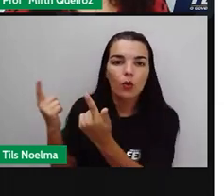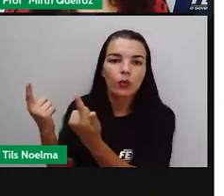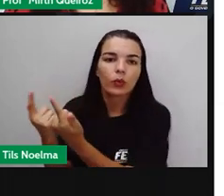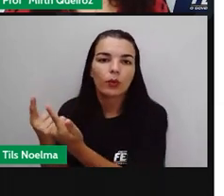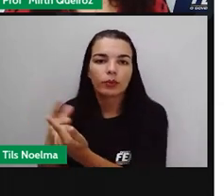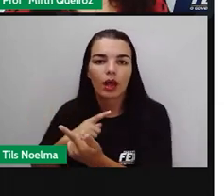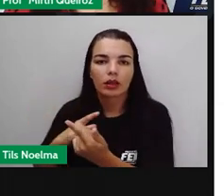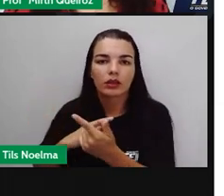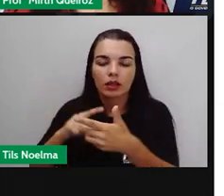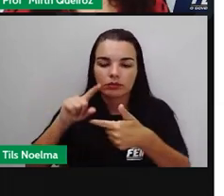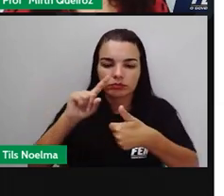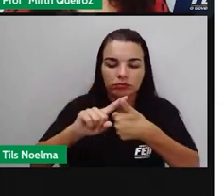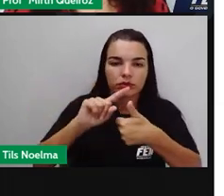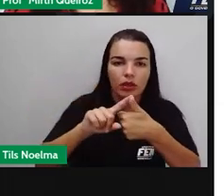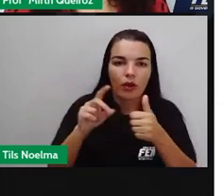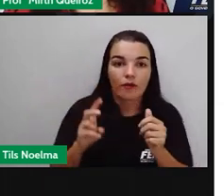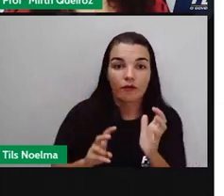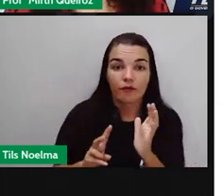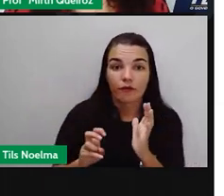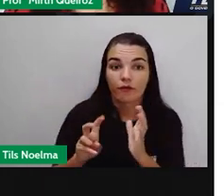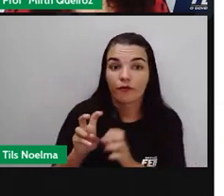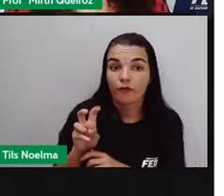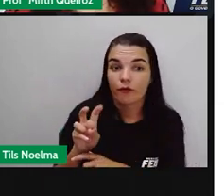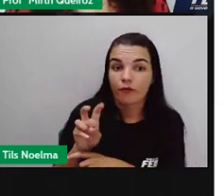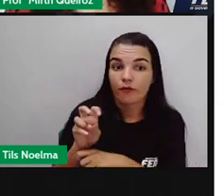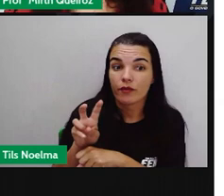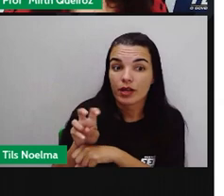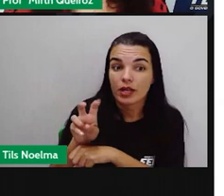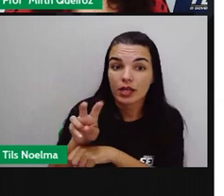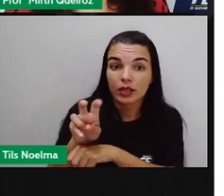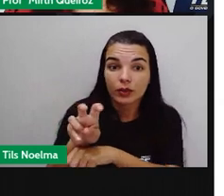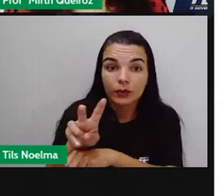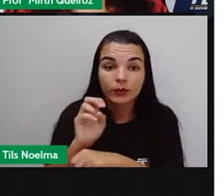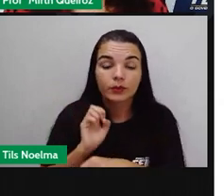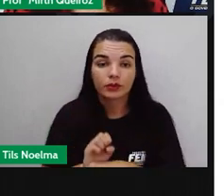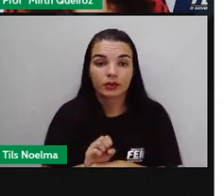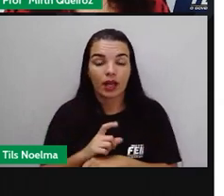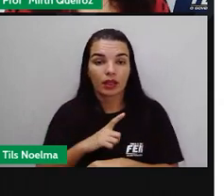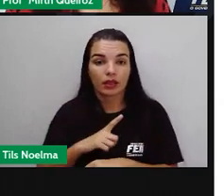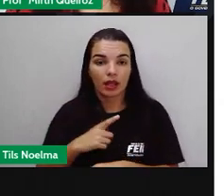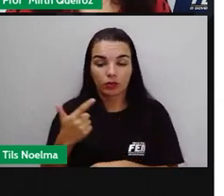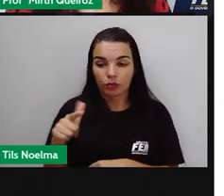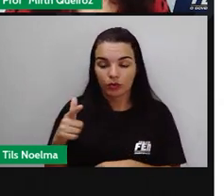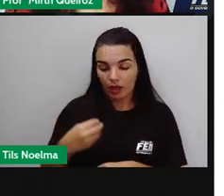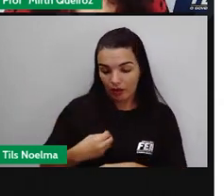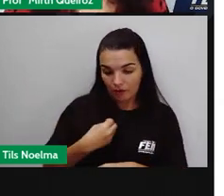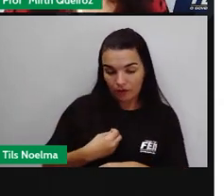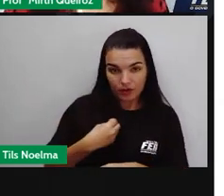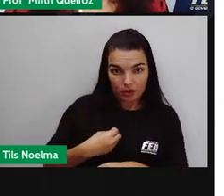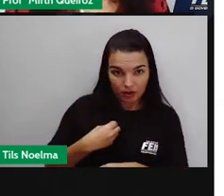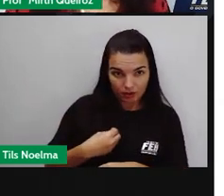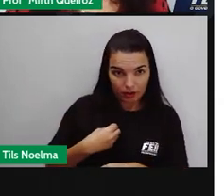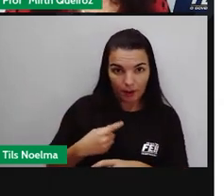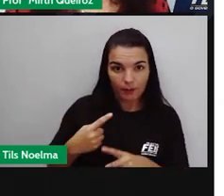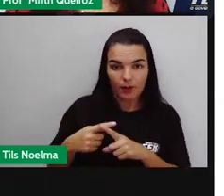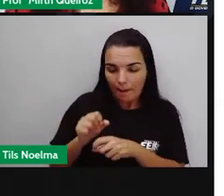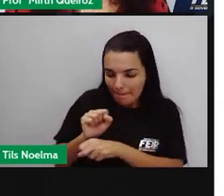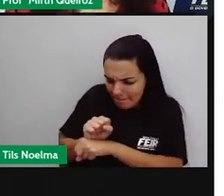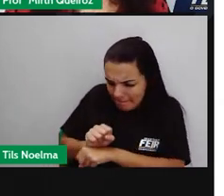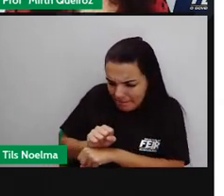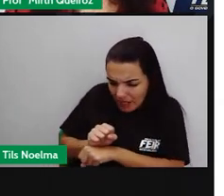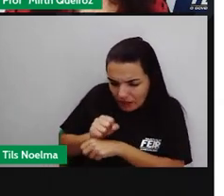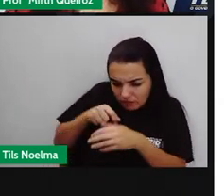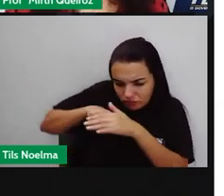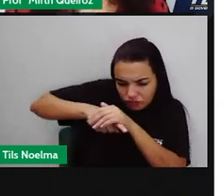-organismos, então, são aí os vírus que são considerados organismos não vivos. Por quê? Porque eles são parasitas